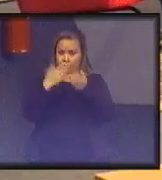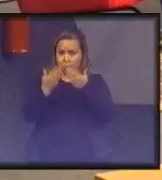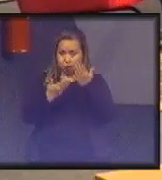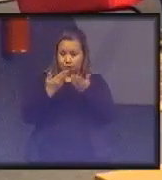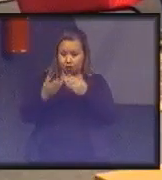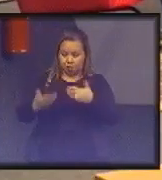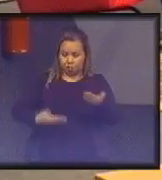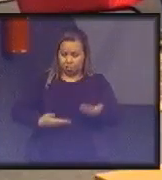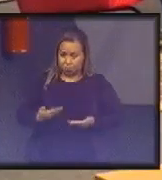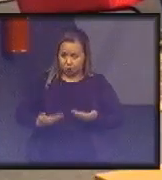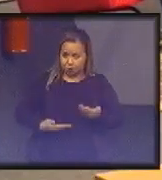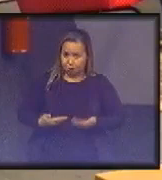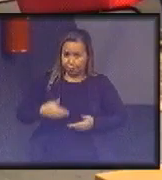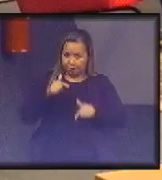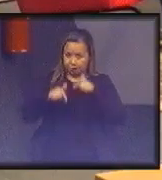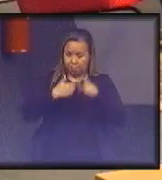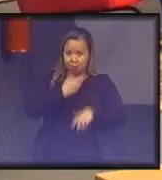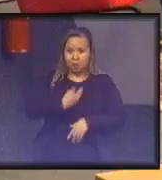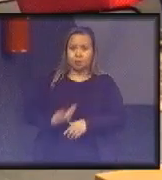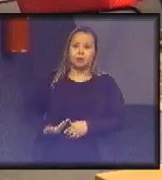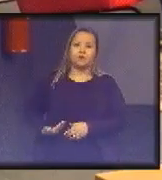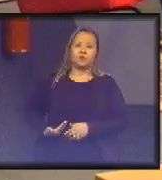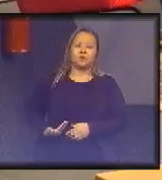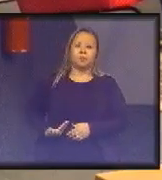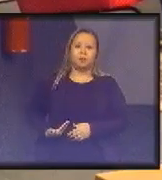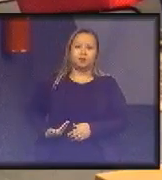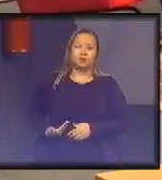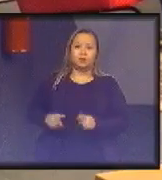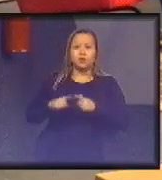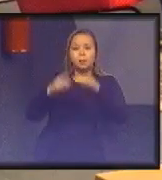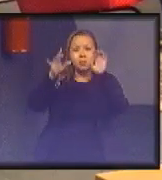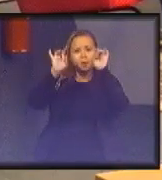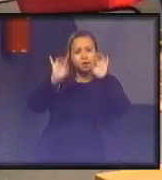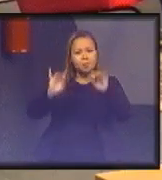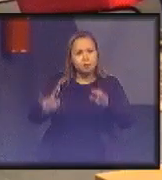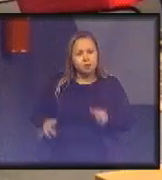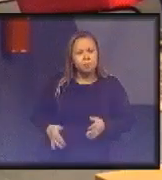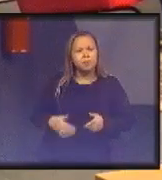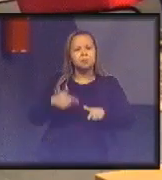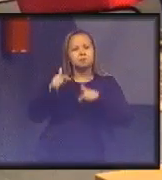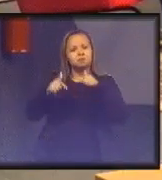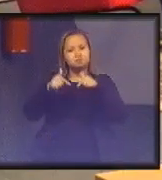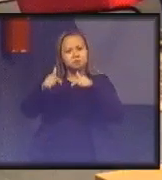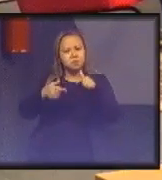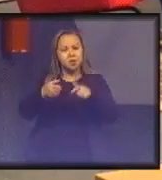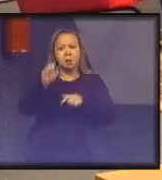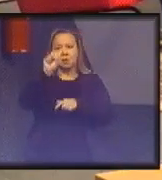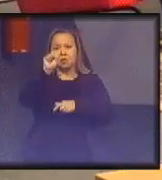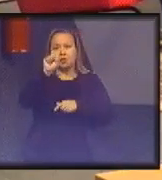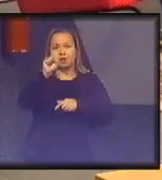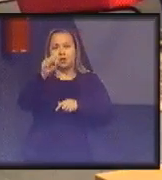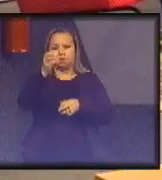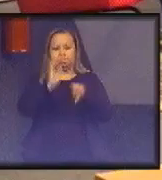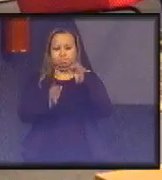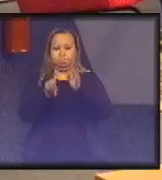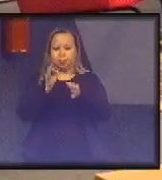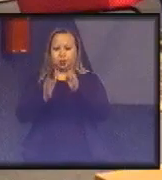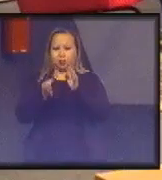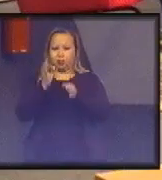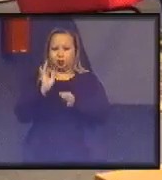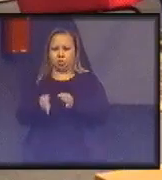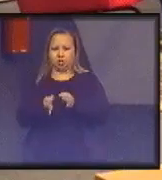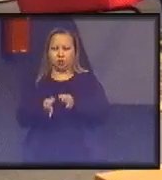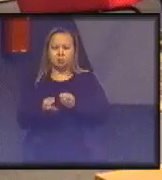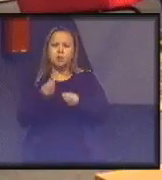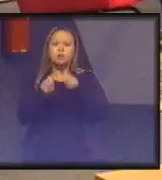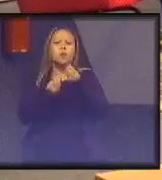serviços, serviço público, e, mais especificamente, na prestação jurisdicional. Será que tem como? Como